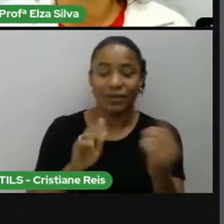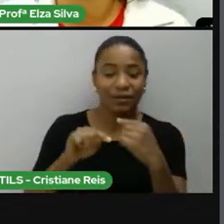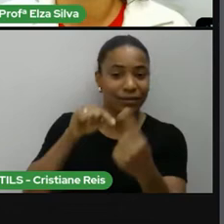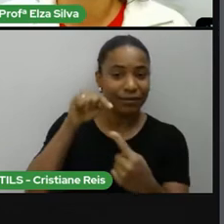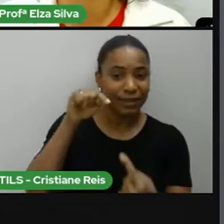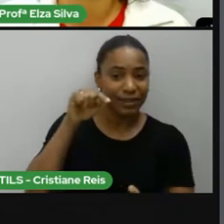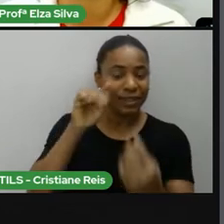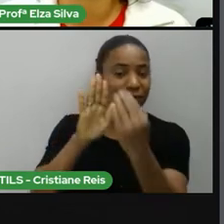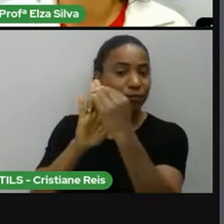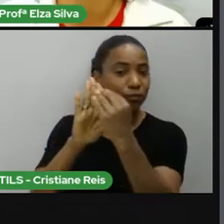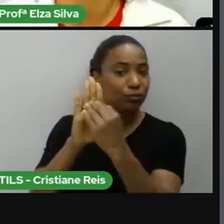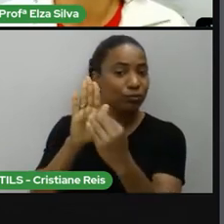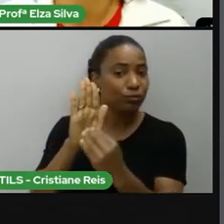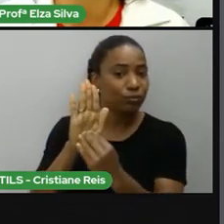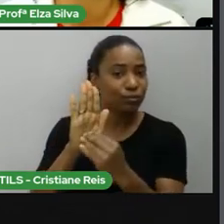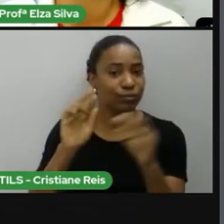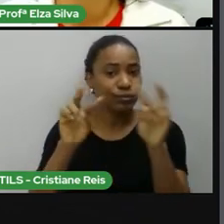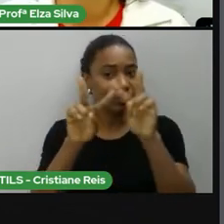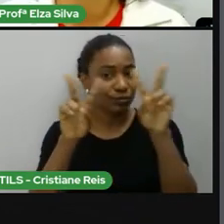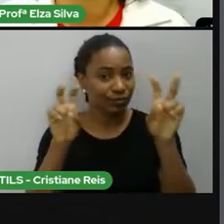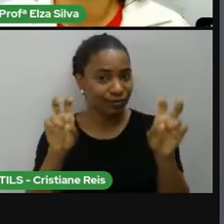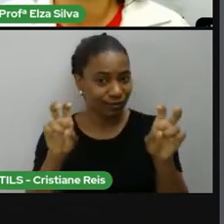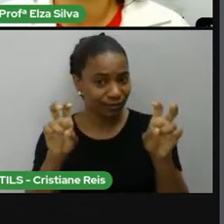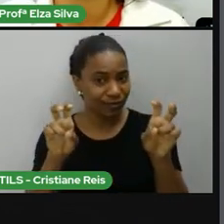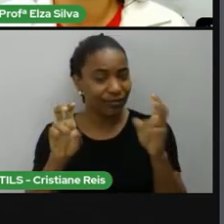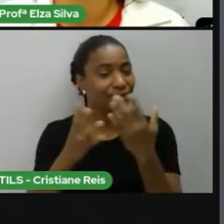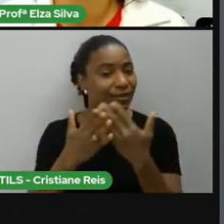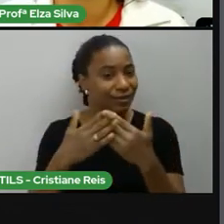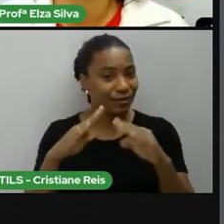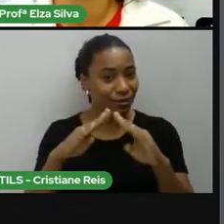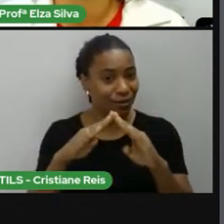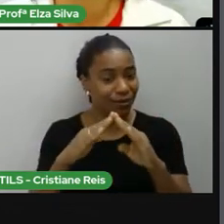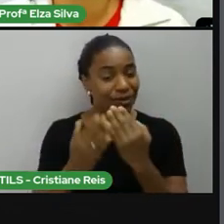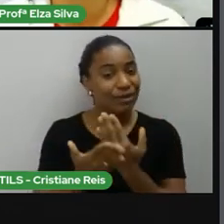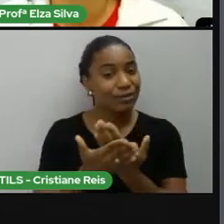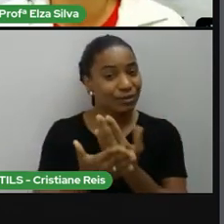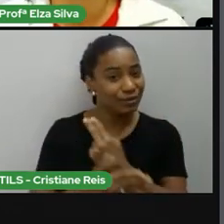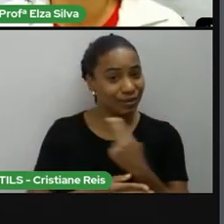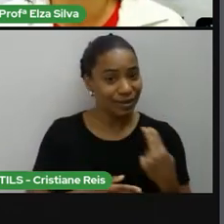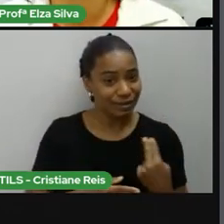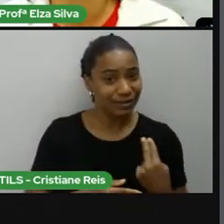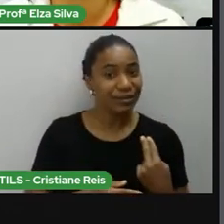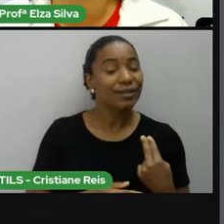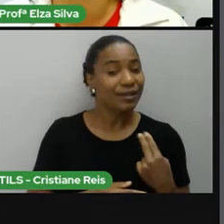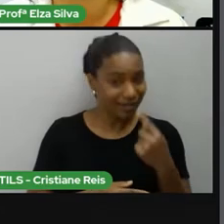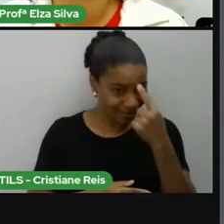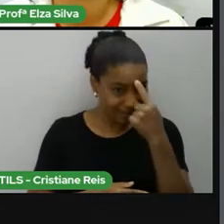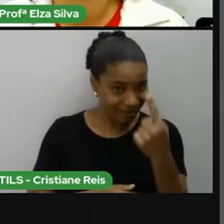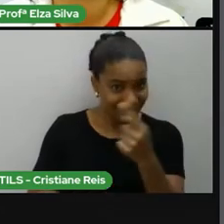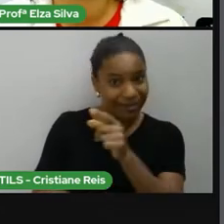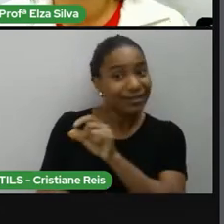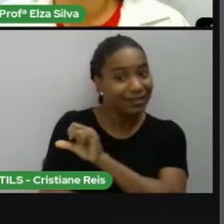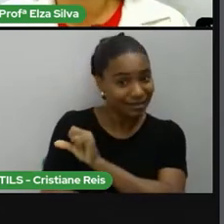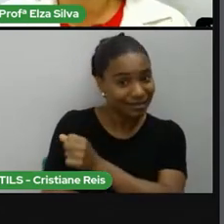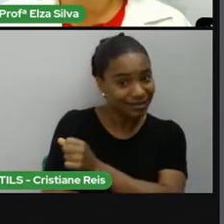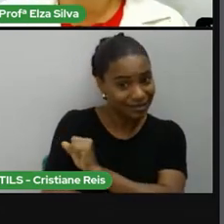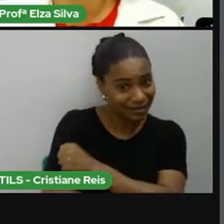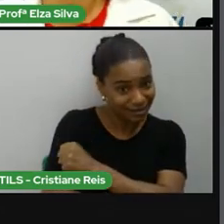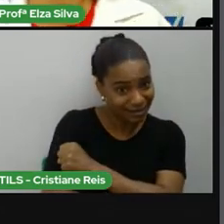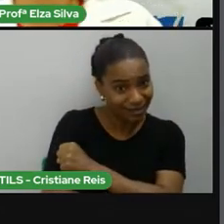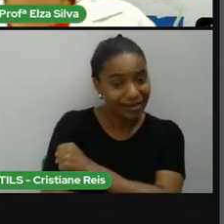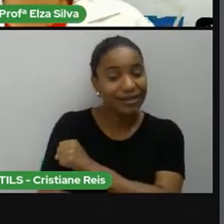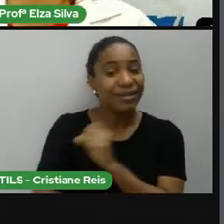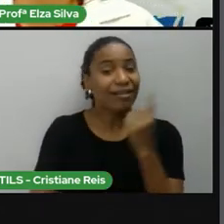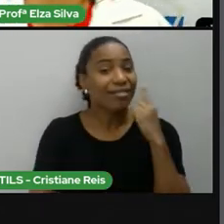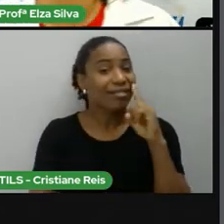caderno, no cabeçalho, School, Student, Grade, Date, Thin. Lembram